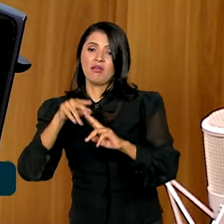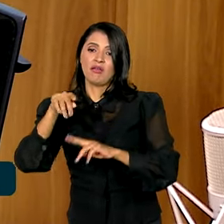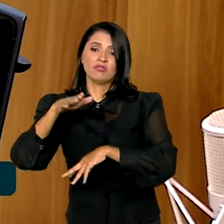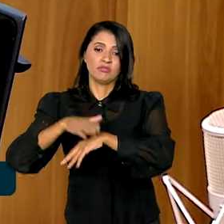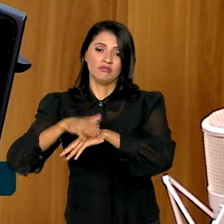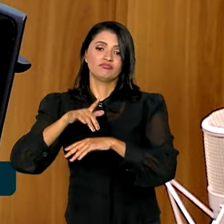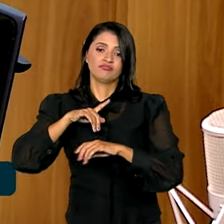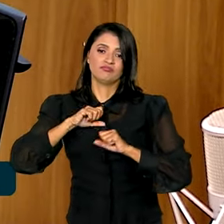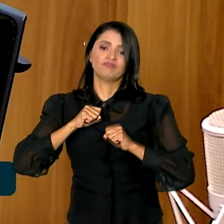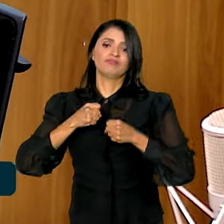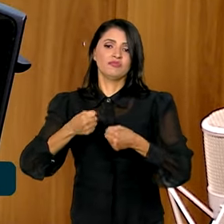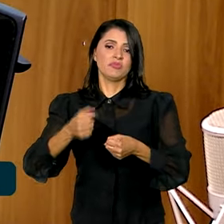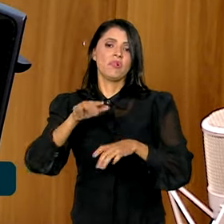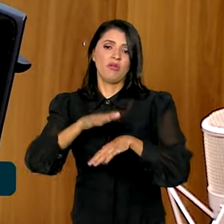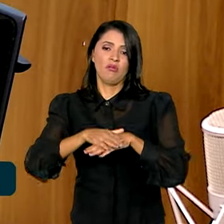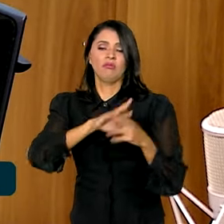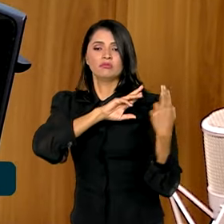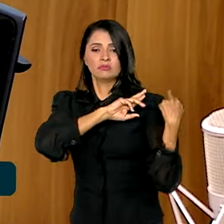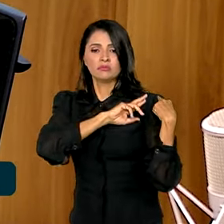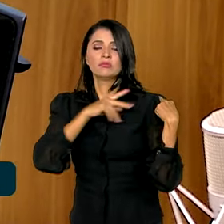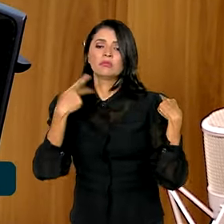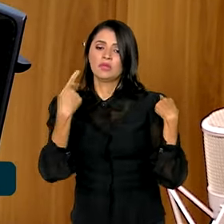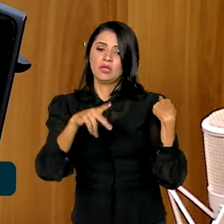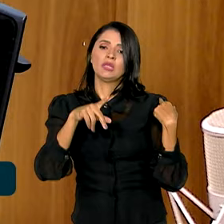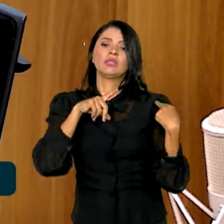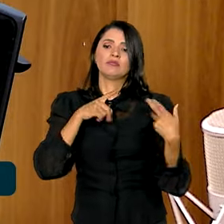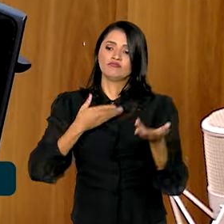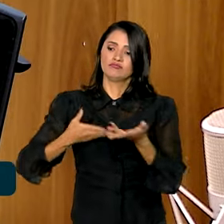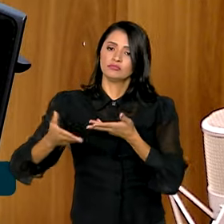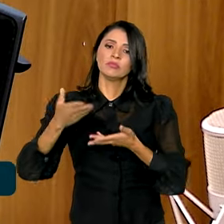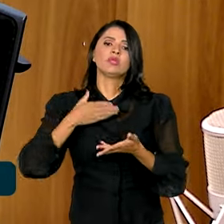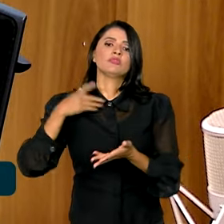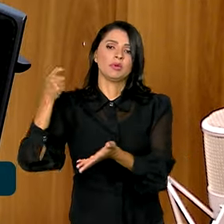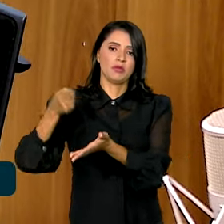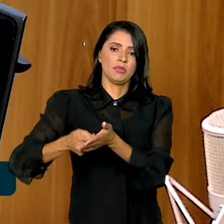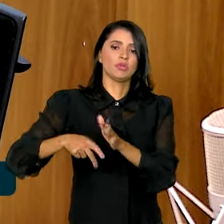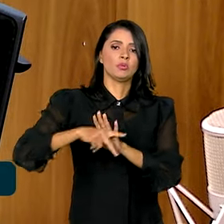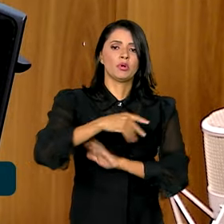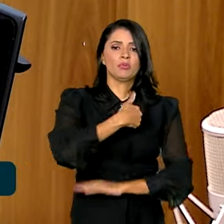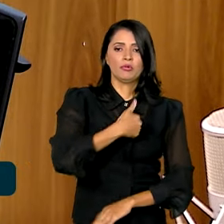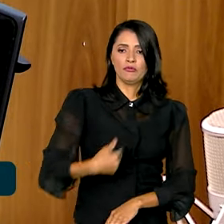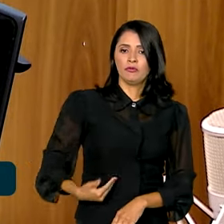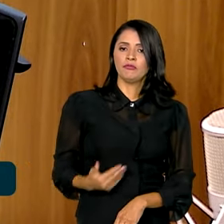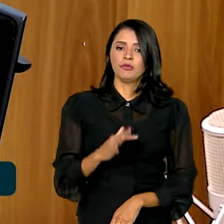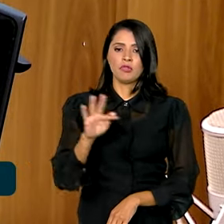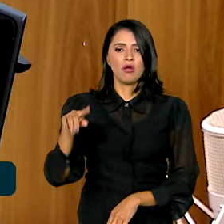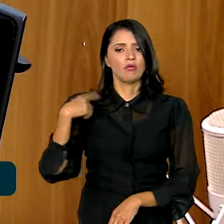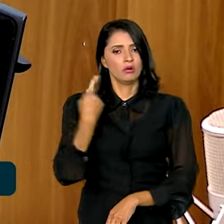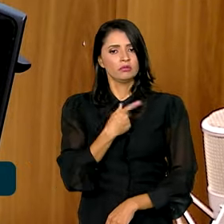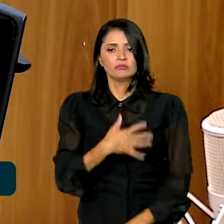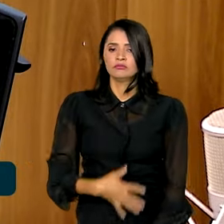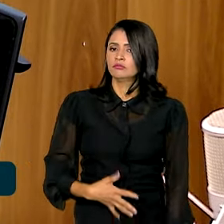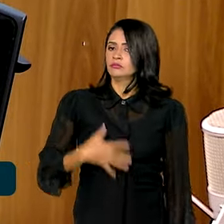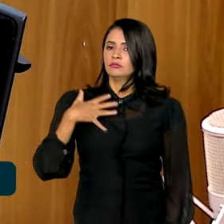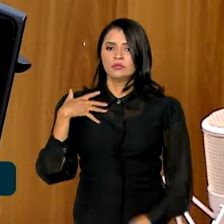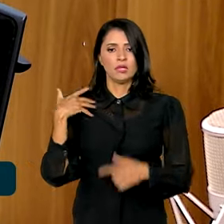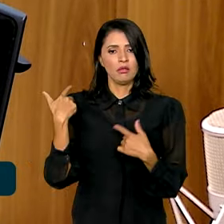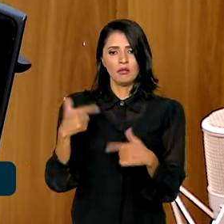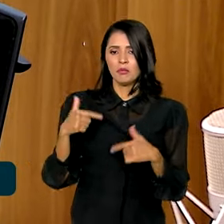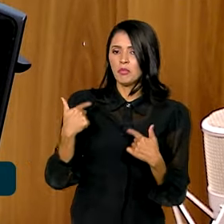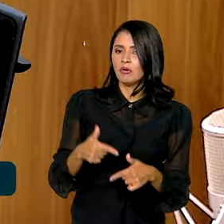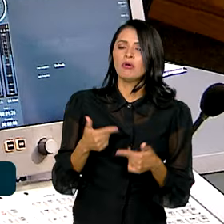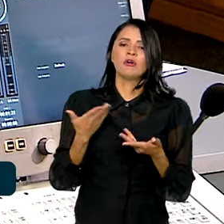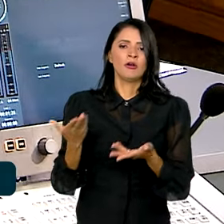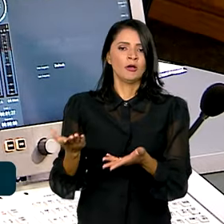a ser sargento e operador do governo federal. Nos orgulha fazer todo esse trabalho, todo o